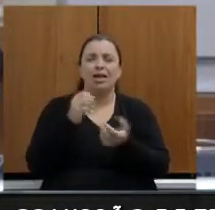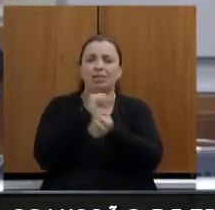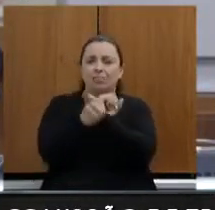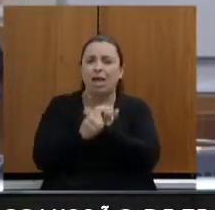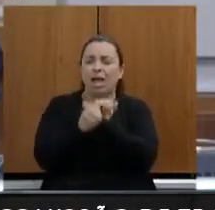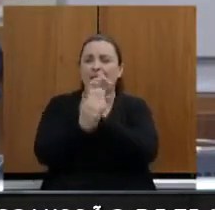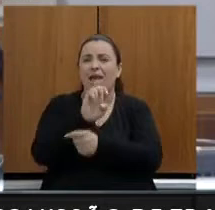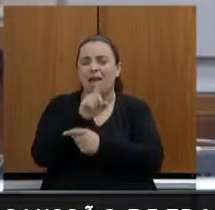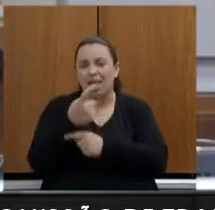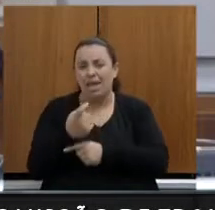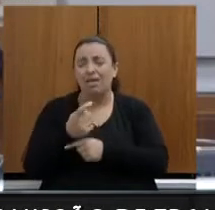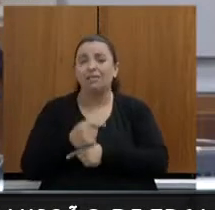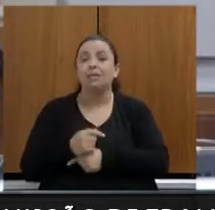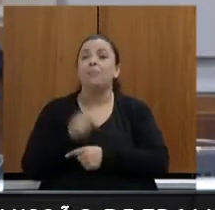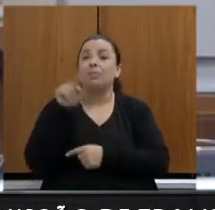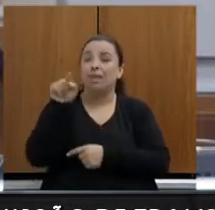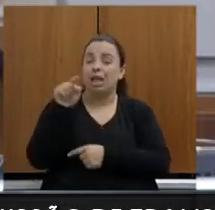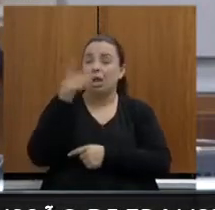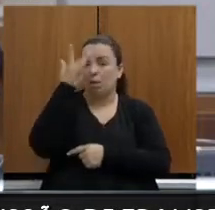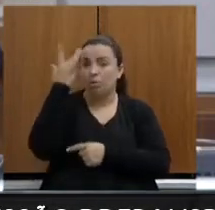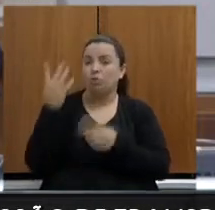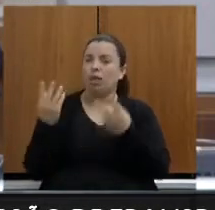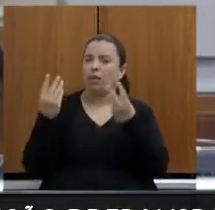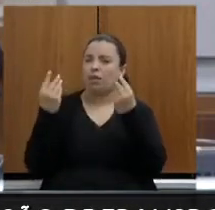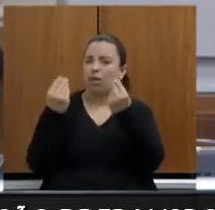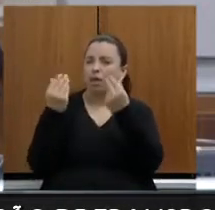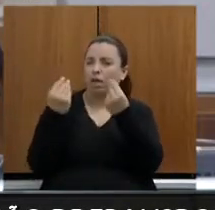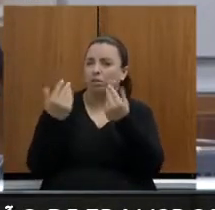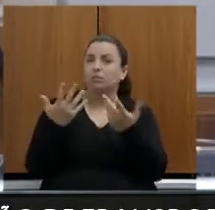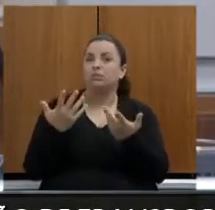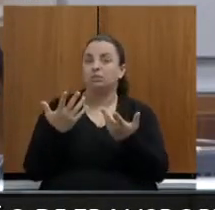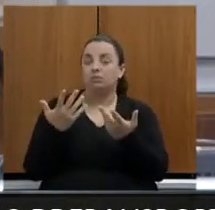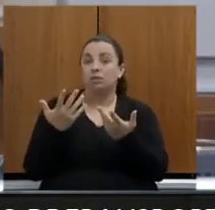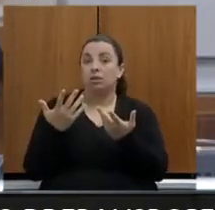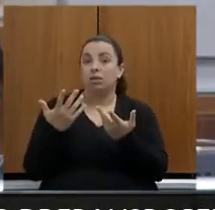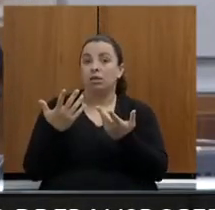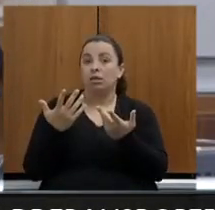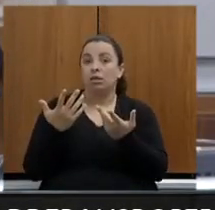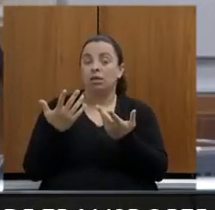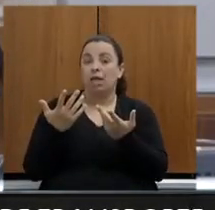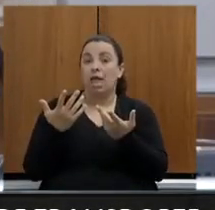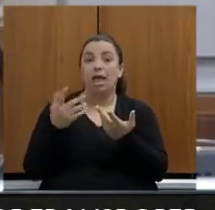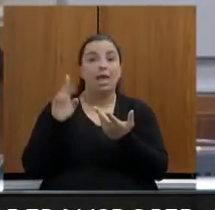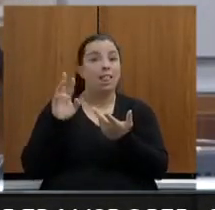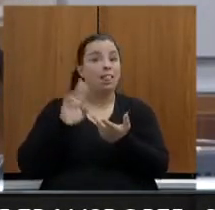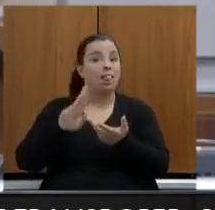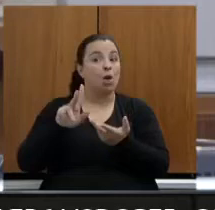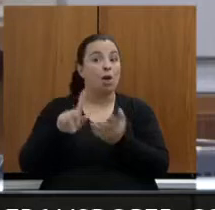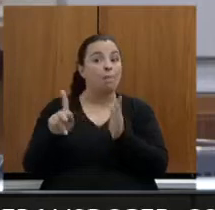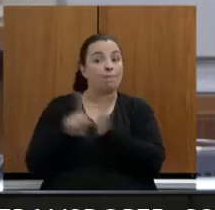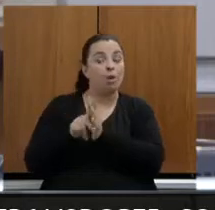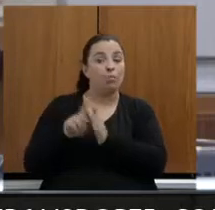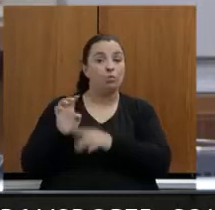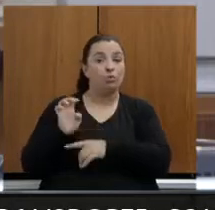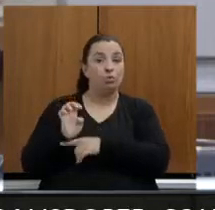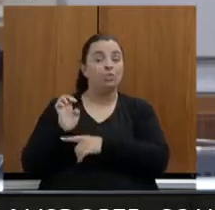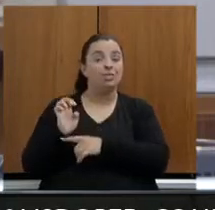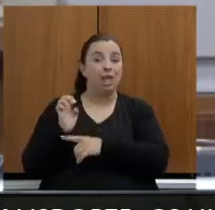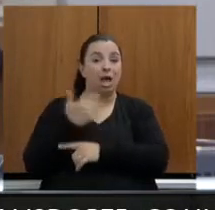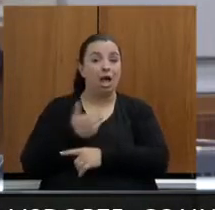apoiar como um experto independente do Estado para preparar as oitivas